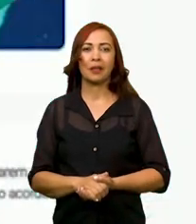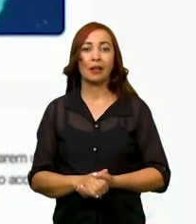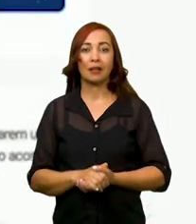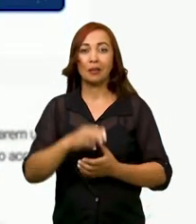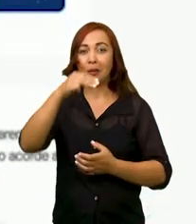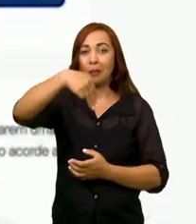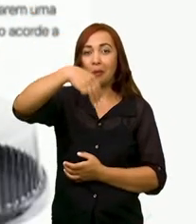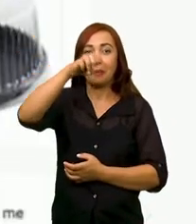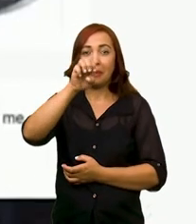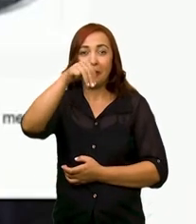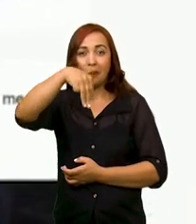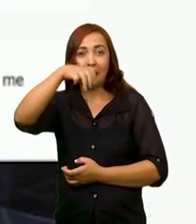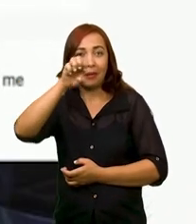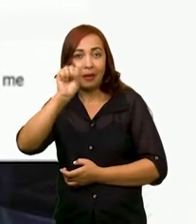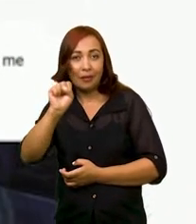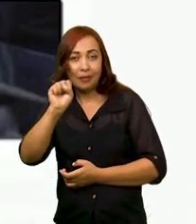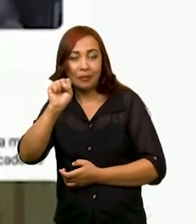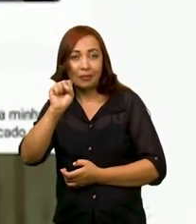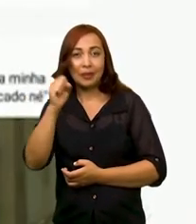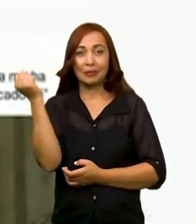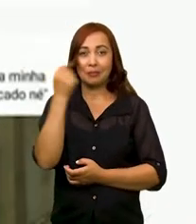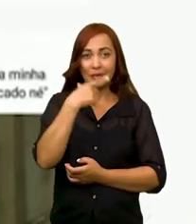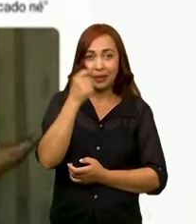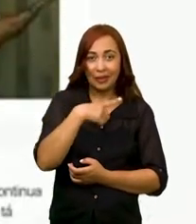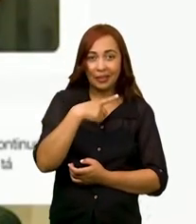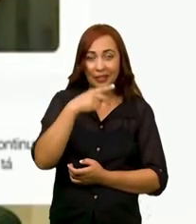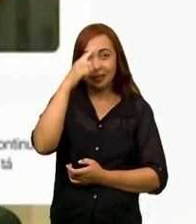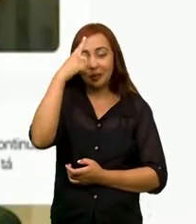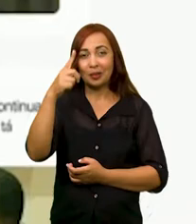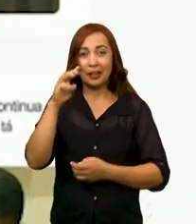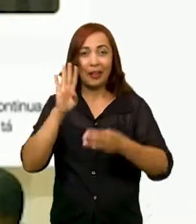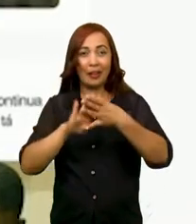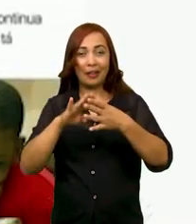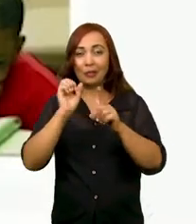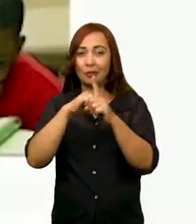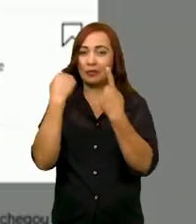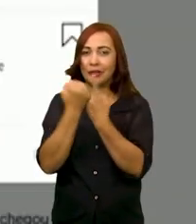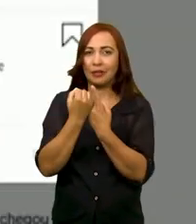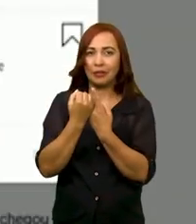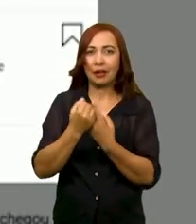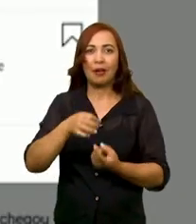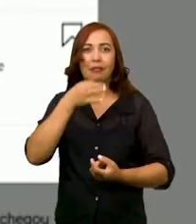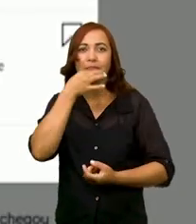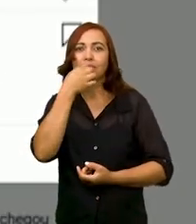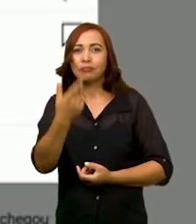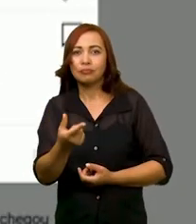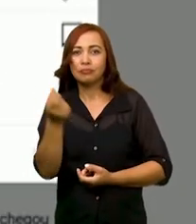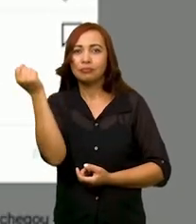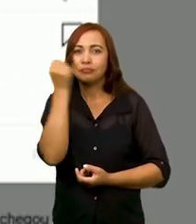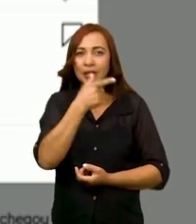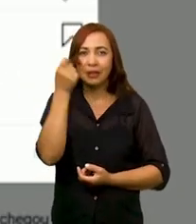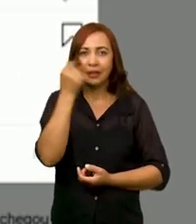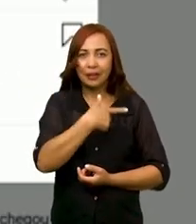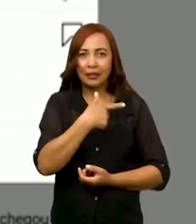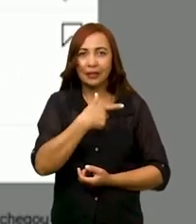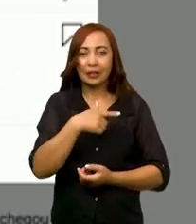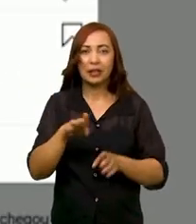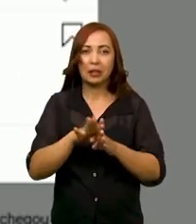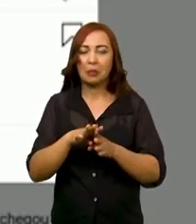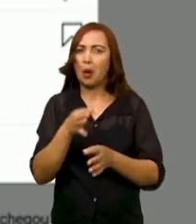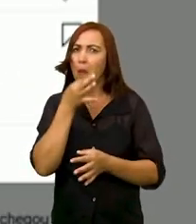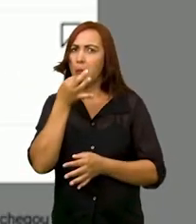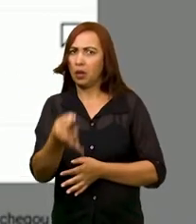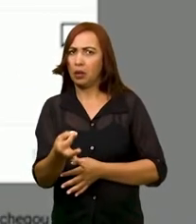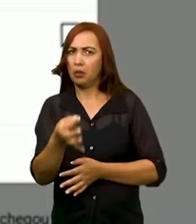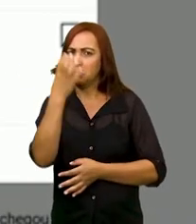Os memes fazem parte do cotidiano nas redes sociais. Eles são irônicos, engraçados e até mesmo